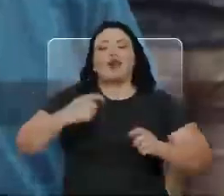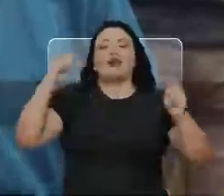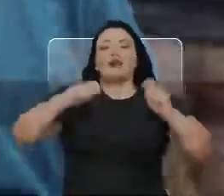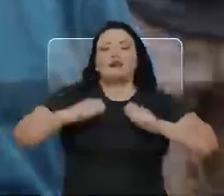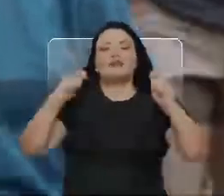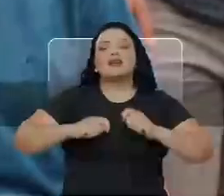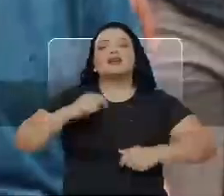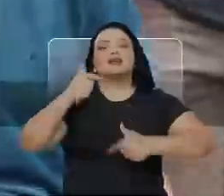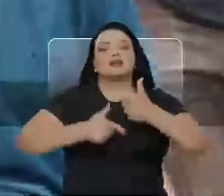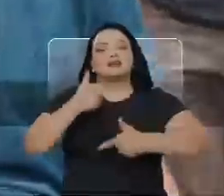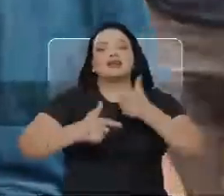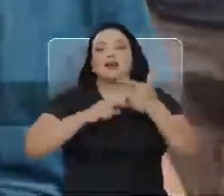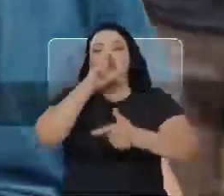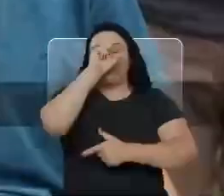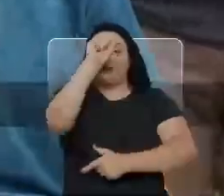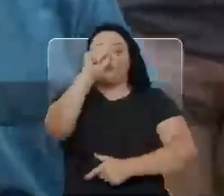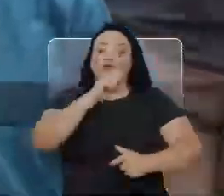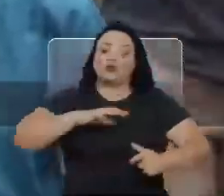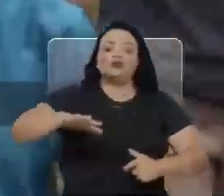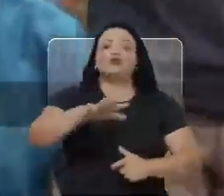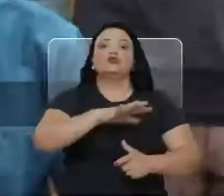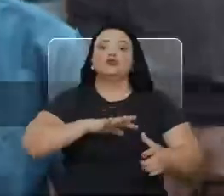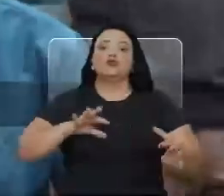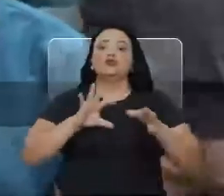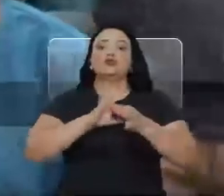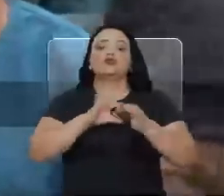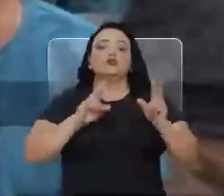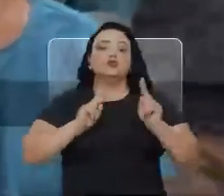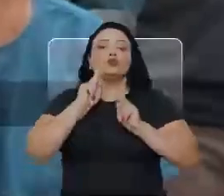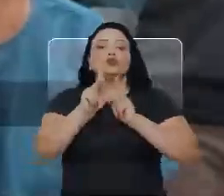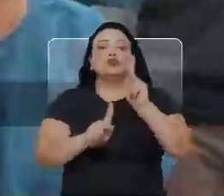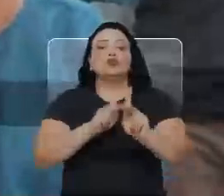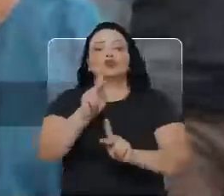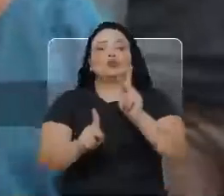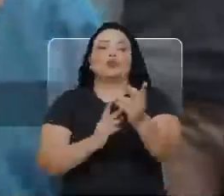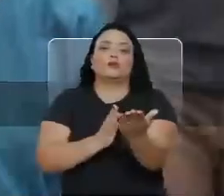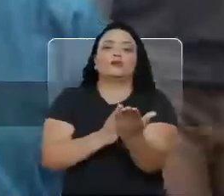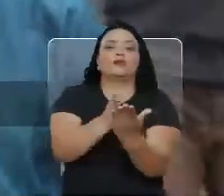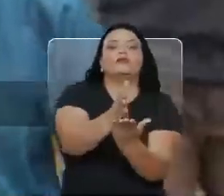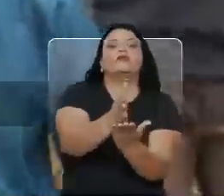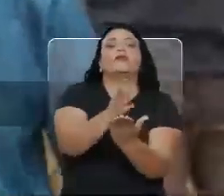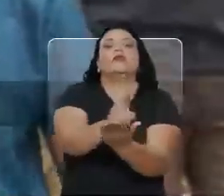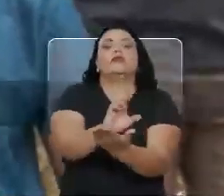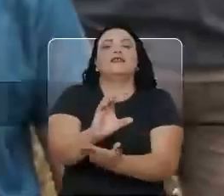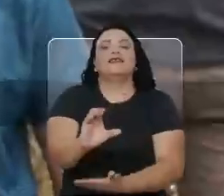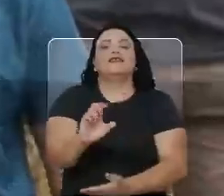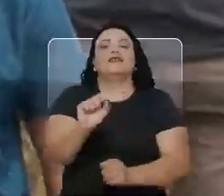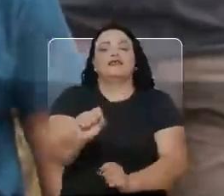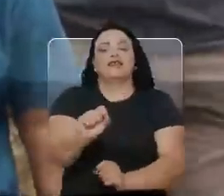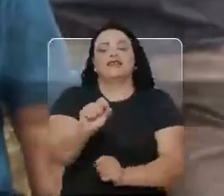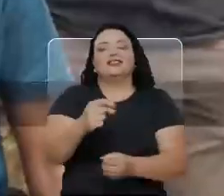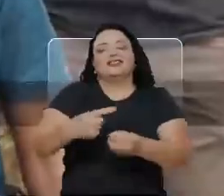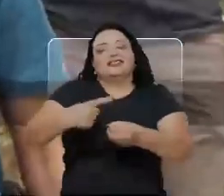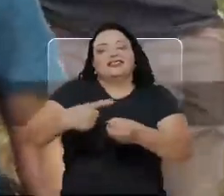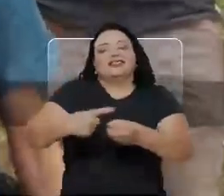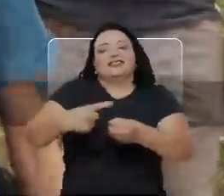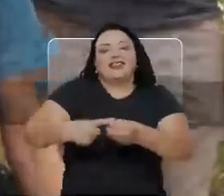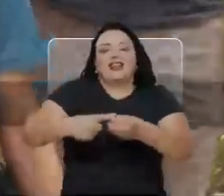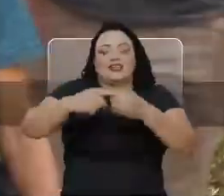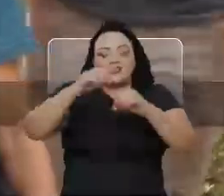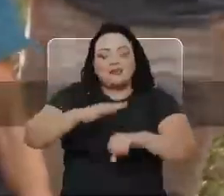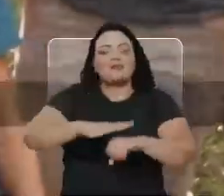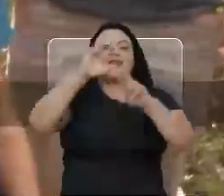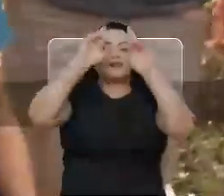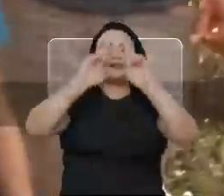capacidade de trabalho e com a força de toda essa gente que vamos seguir em frente e fazer de conquista uma cidade cada